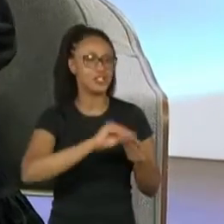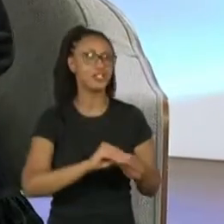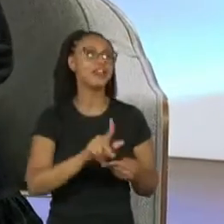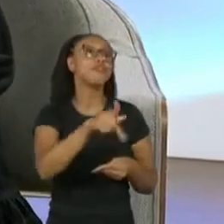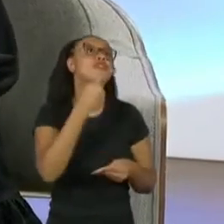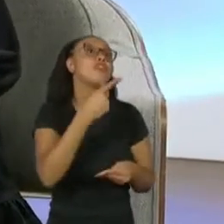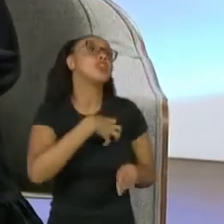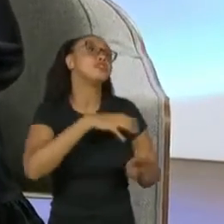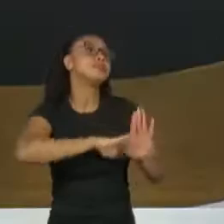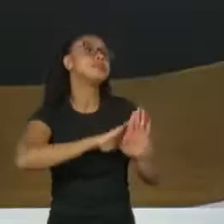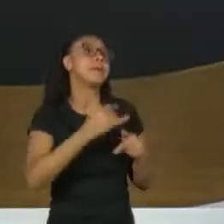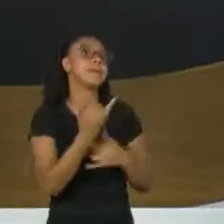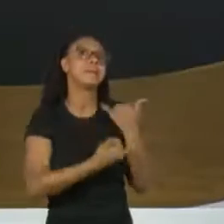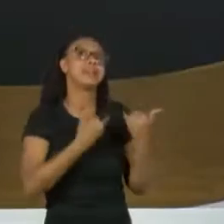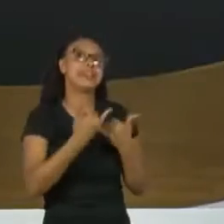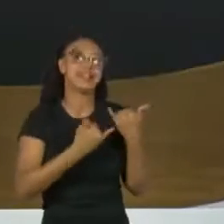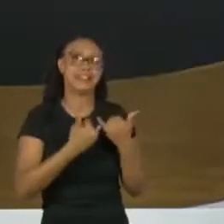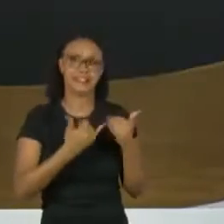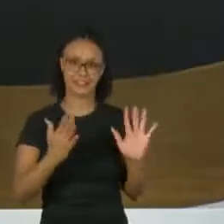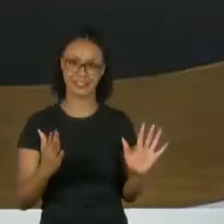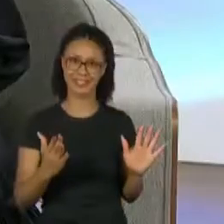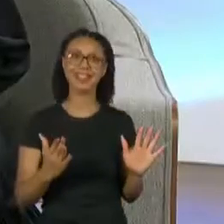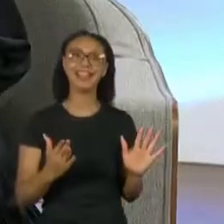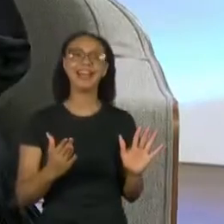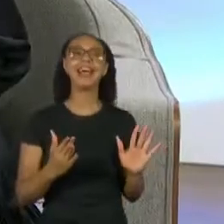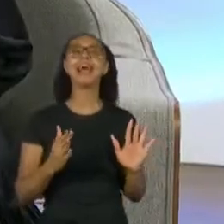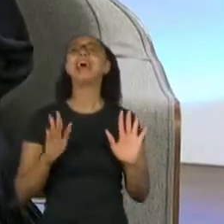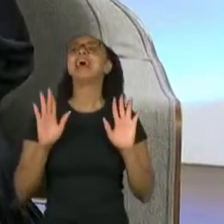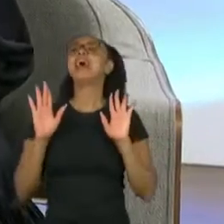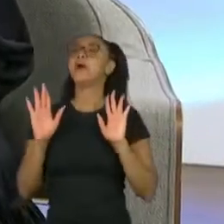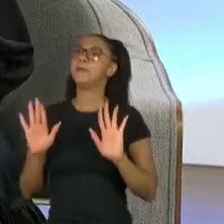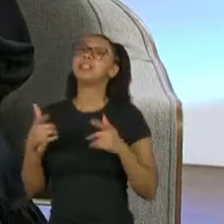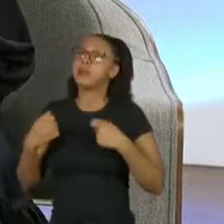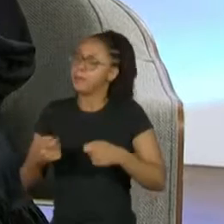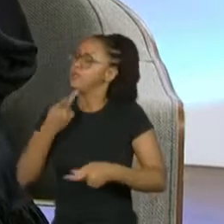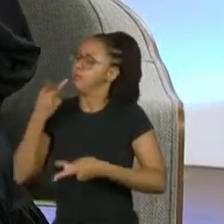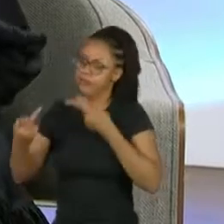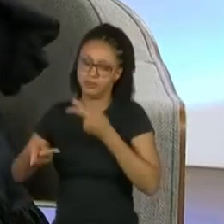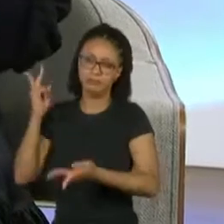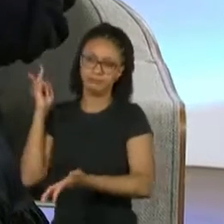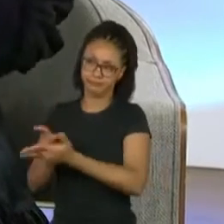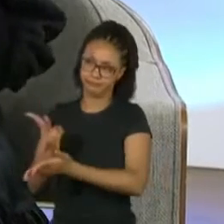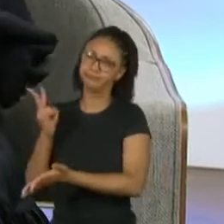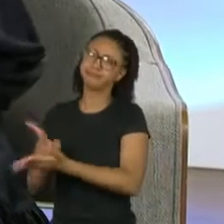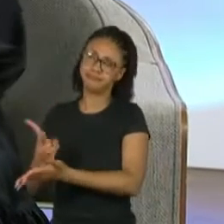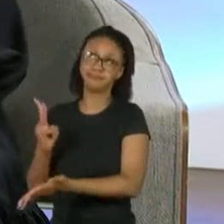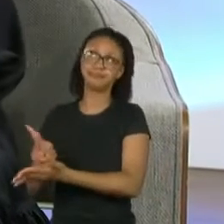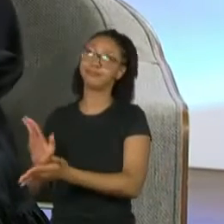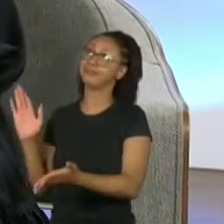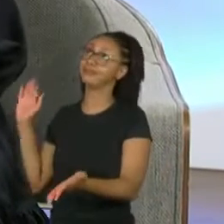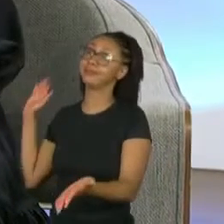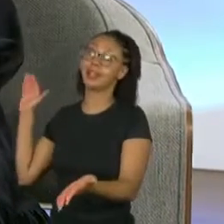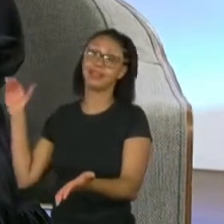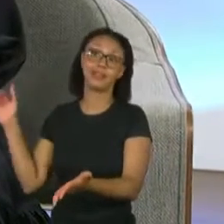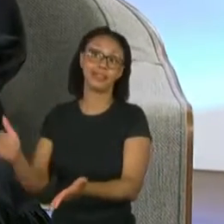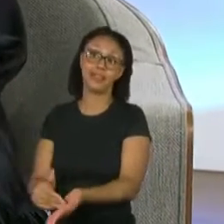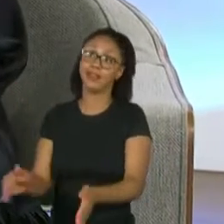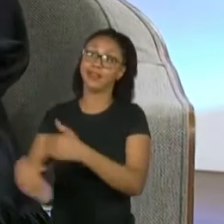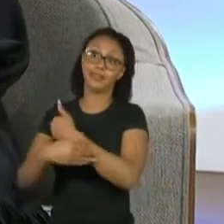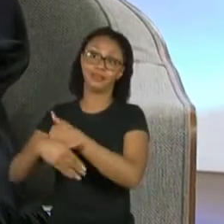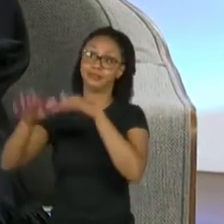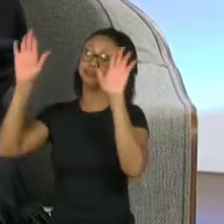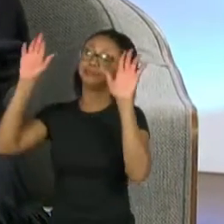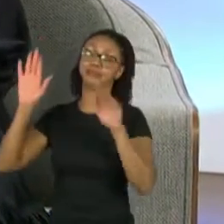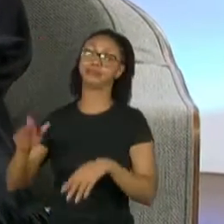aguento mais falar de coisas ruins, quero falar da parte boa. falar enquanto existir, não tem jeito, até banir com isso,